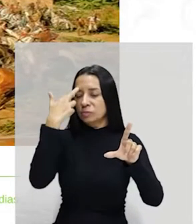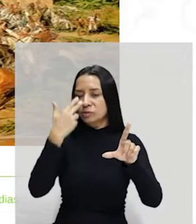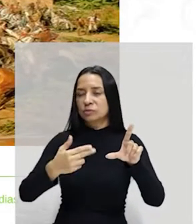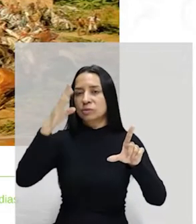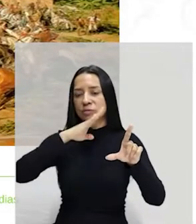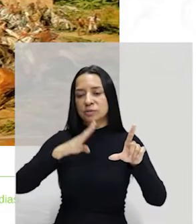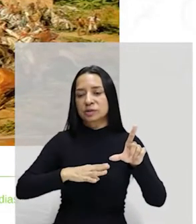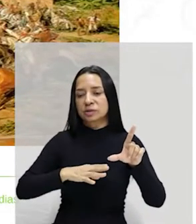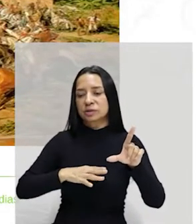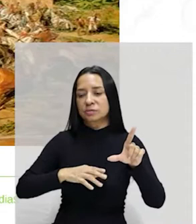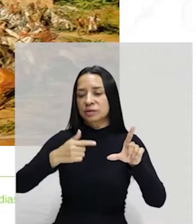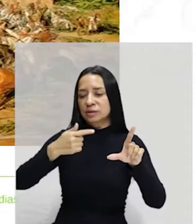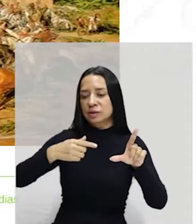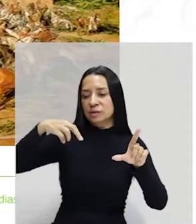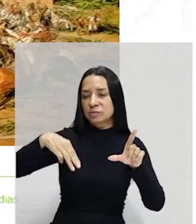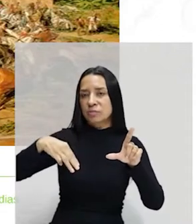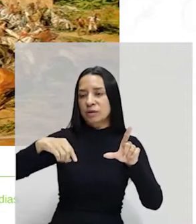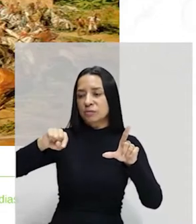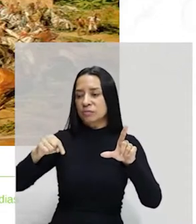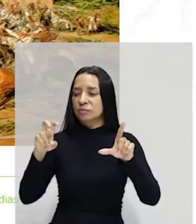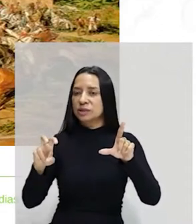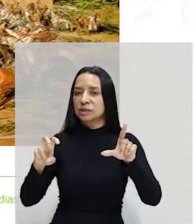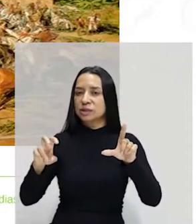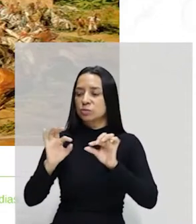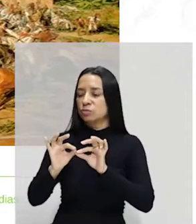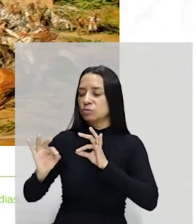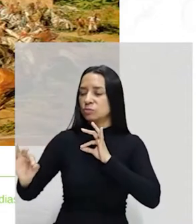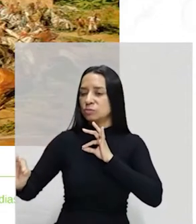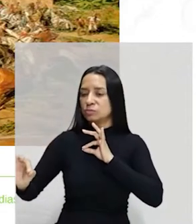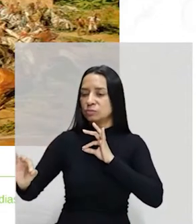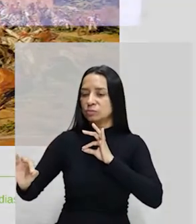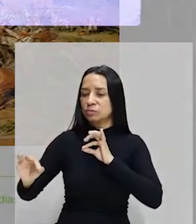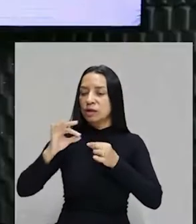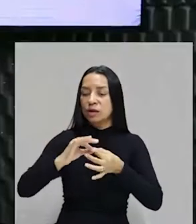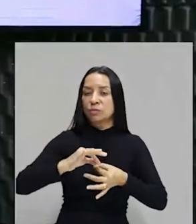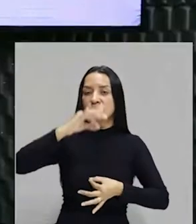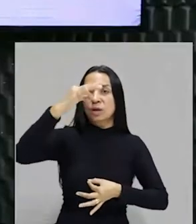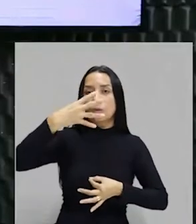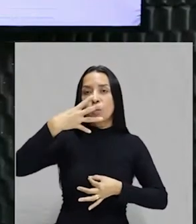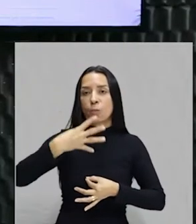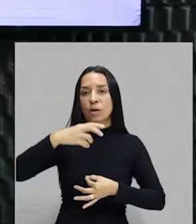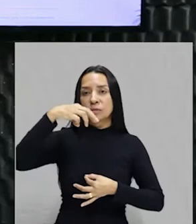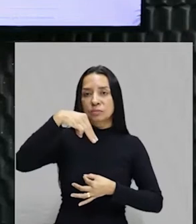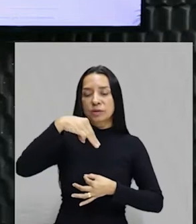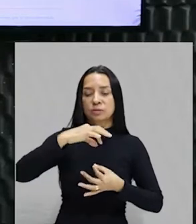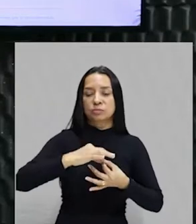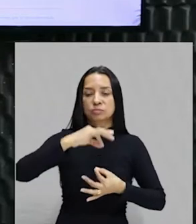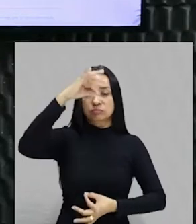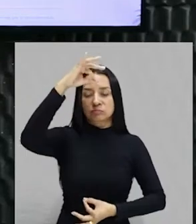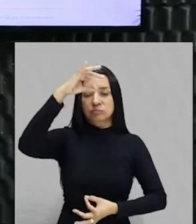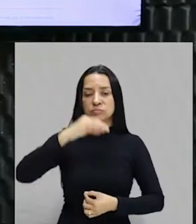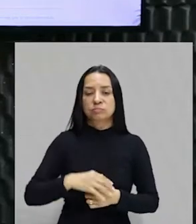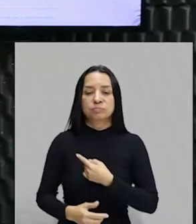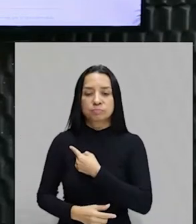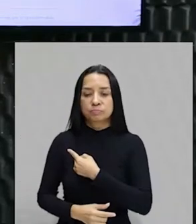gente. Sete metros e meio de comprimento, quatro metros de altura. Ele é gigante esse quadro. Independência